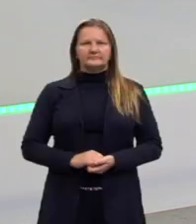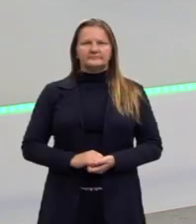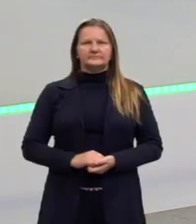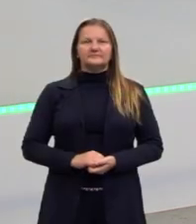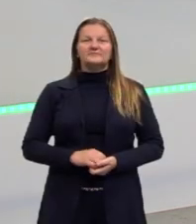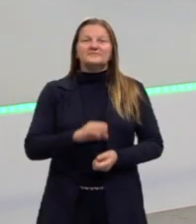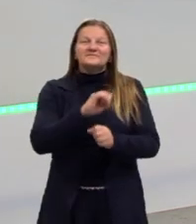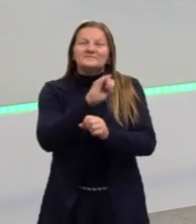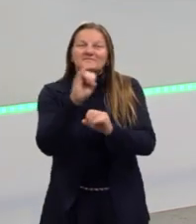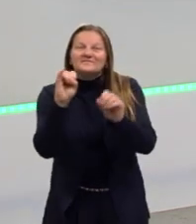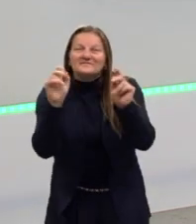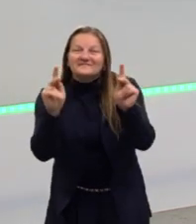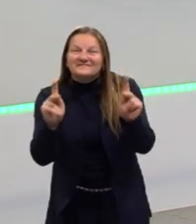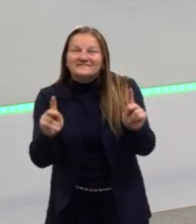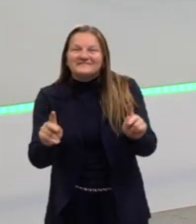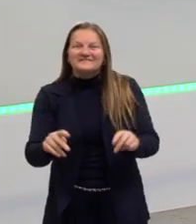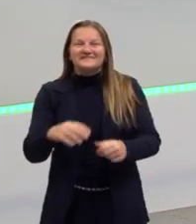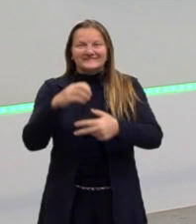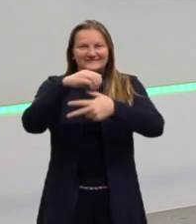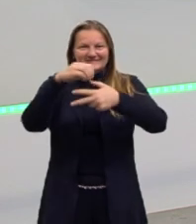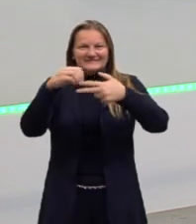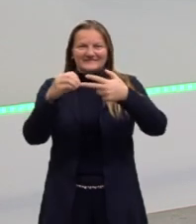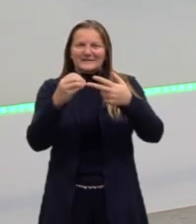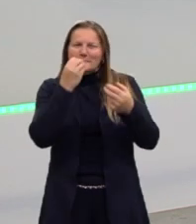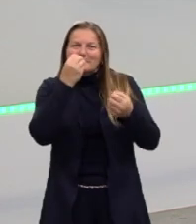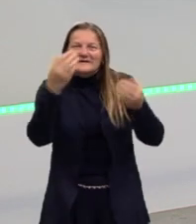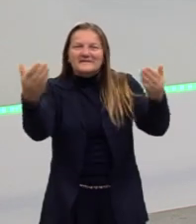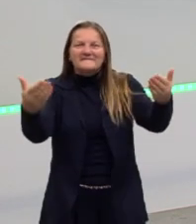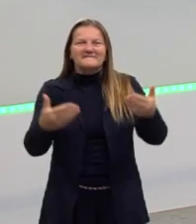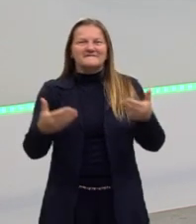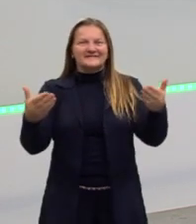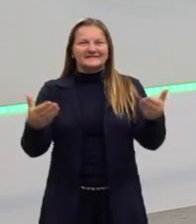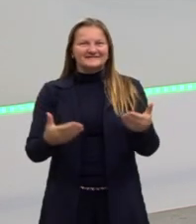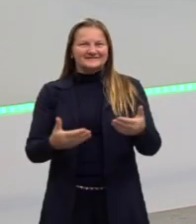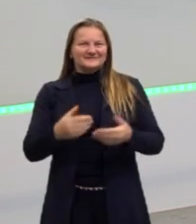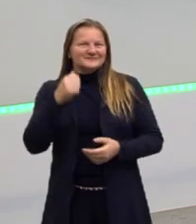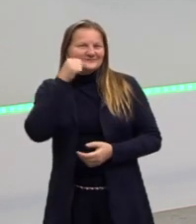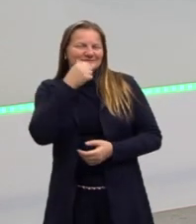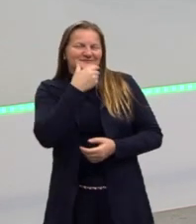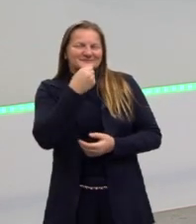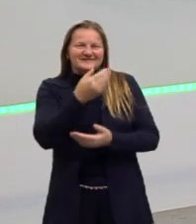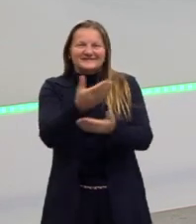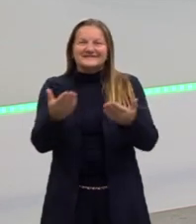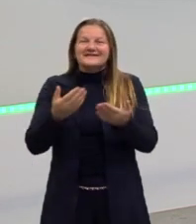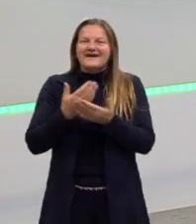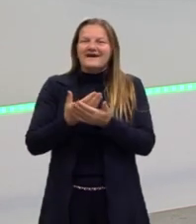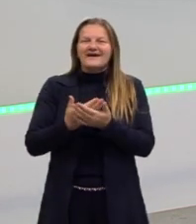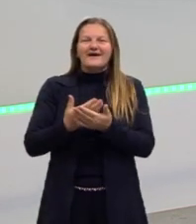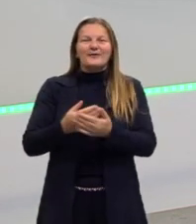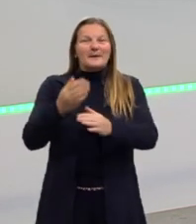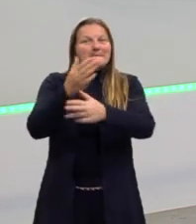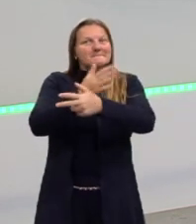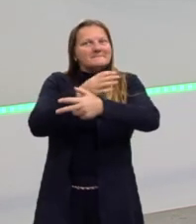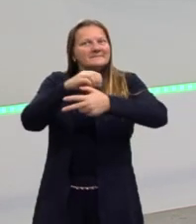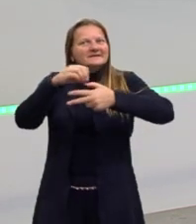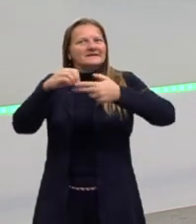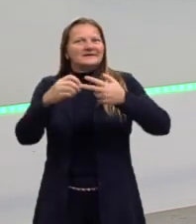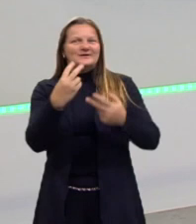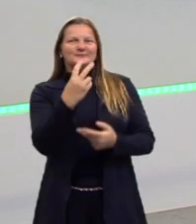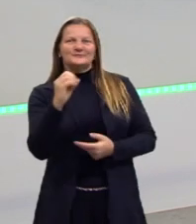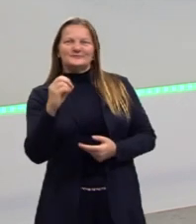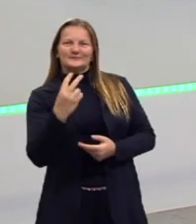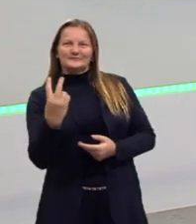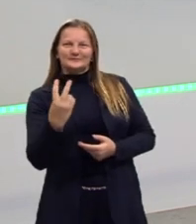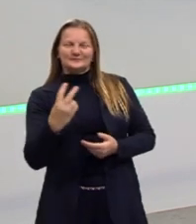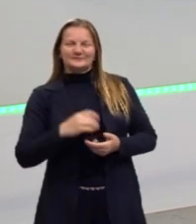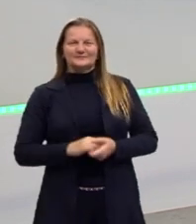Fala aí galera esperta do Enem, sejam todos bem-vindos, todas bem-vindas a essas nossas aulas do pré-Enem 2022,